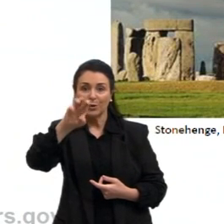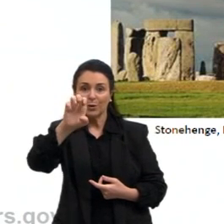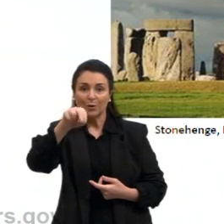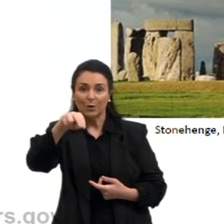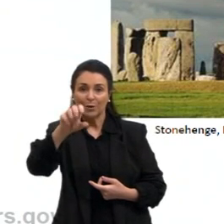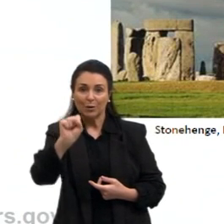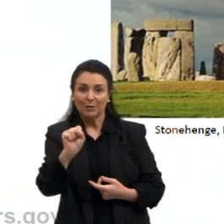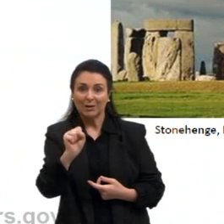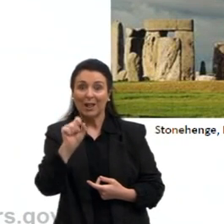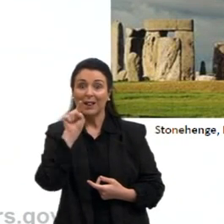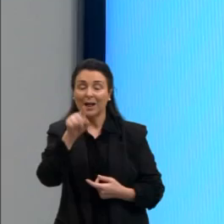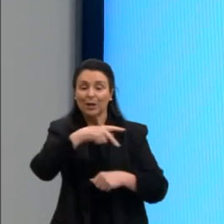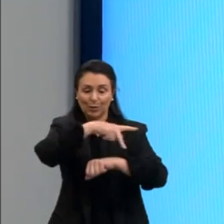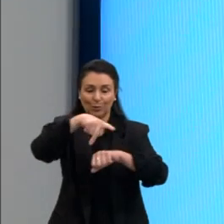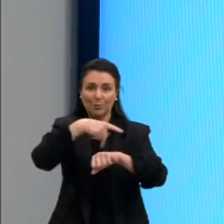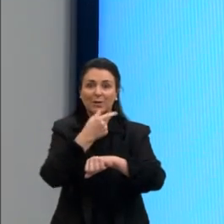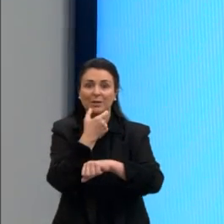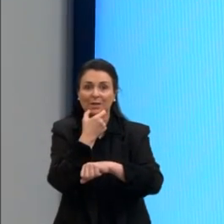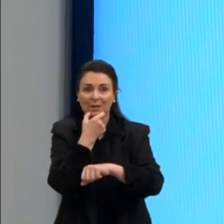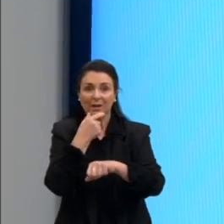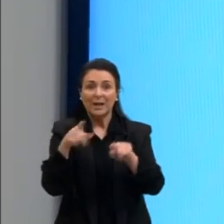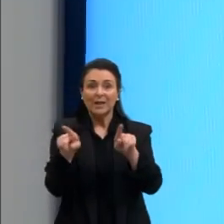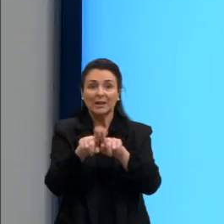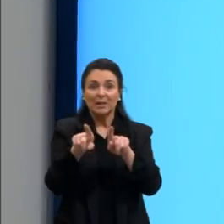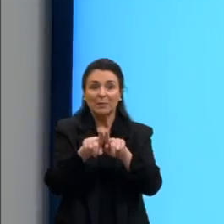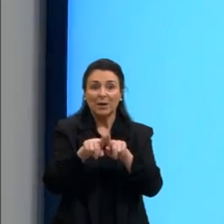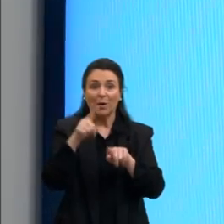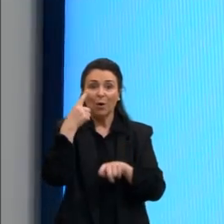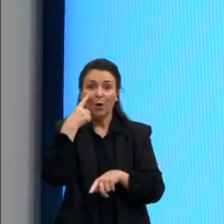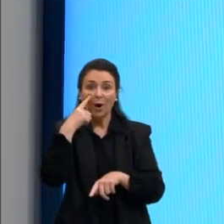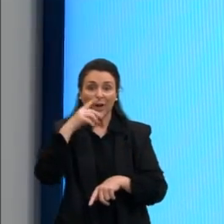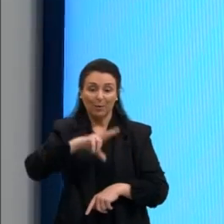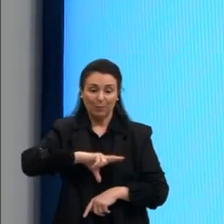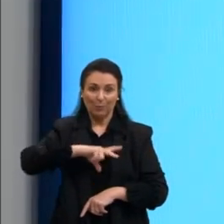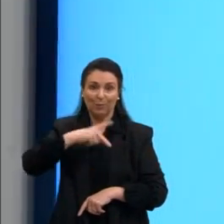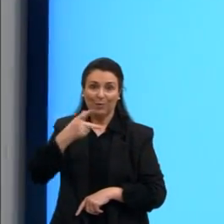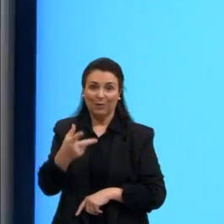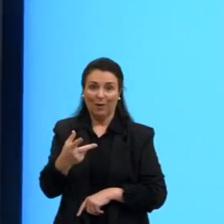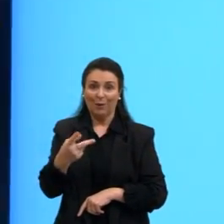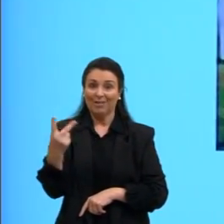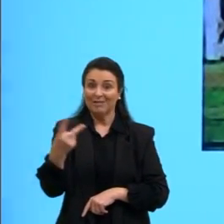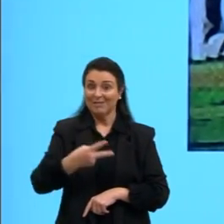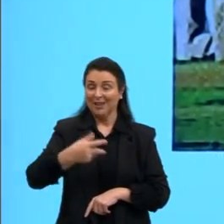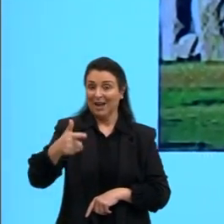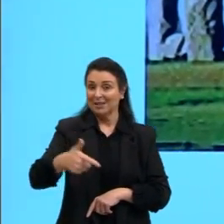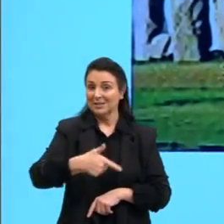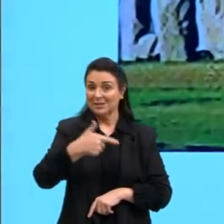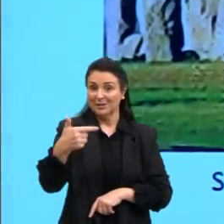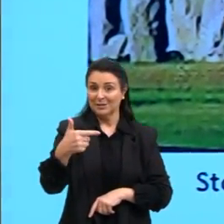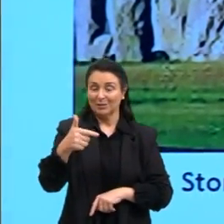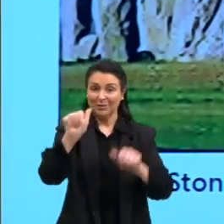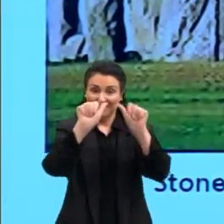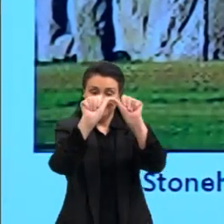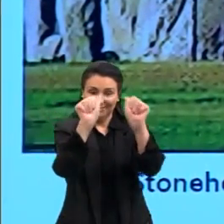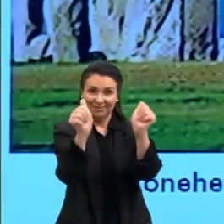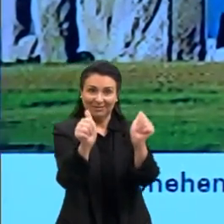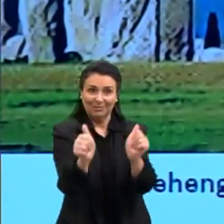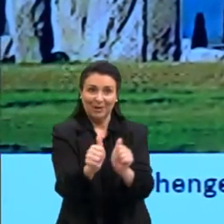esse Cromelac aqui em Portugal, na segunda imagem, a imagem do meio ali.